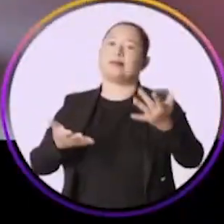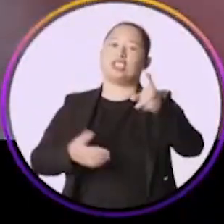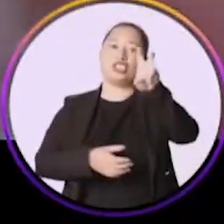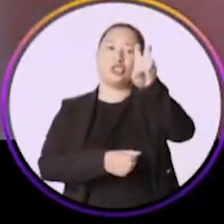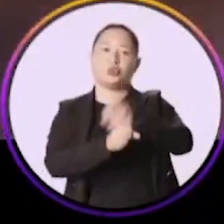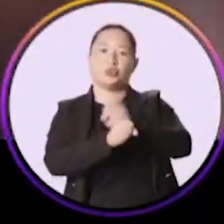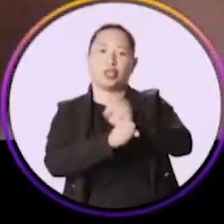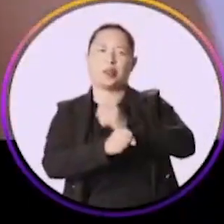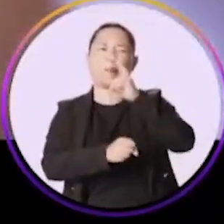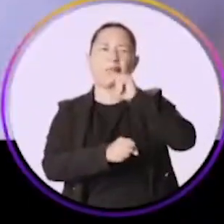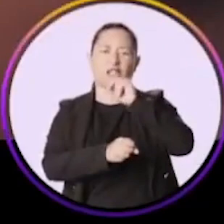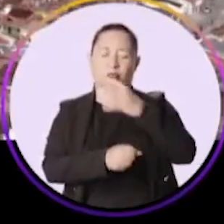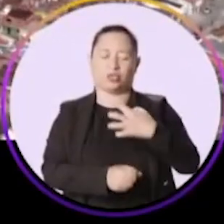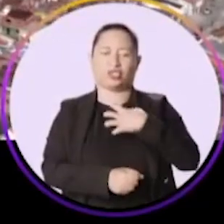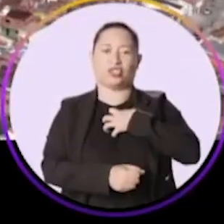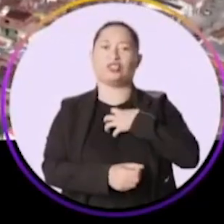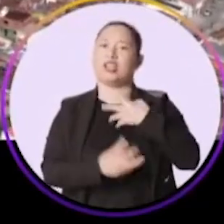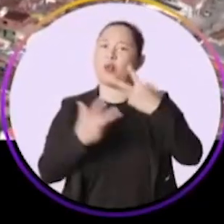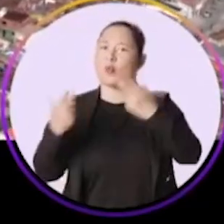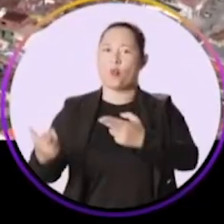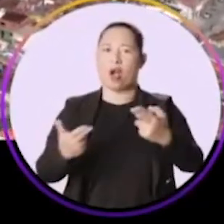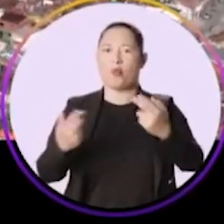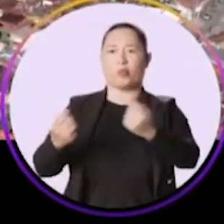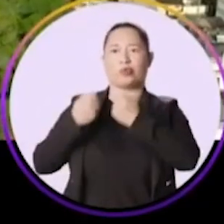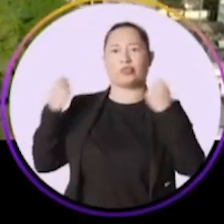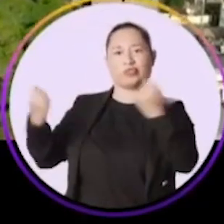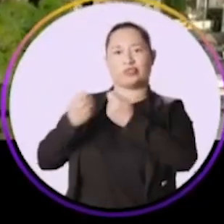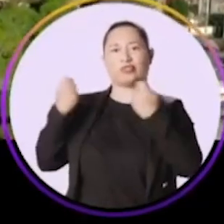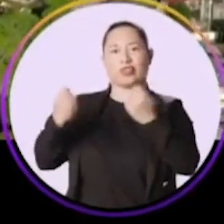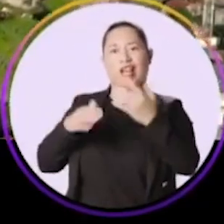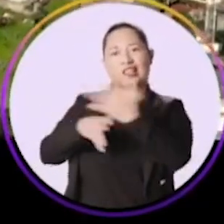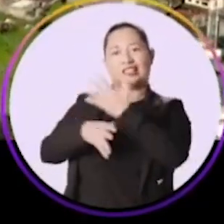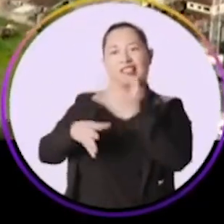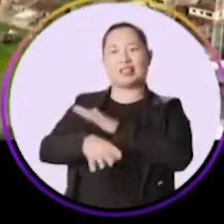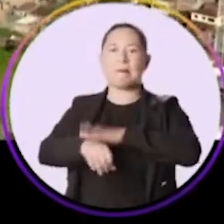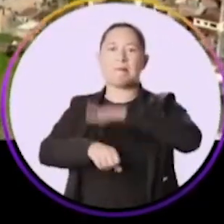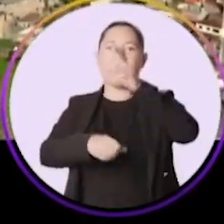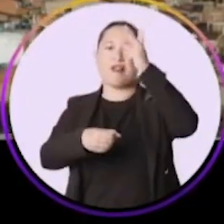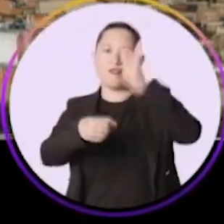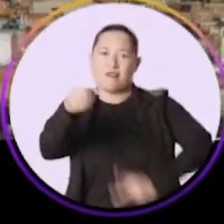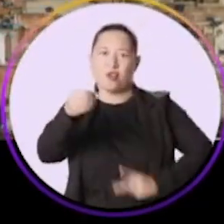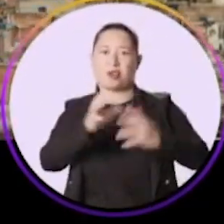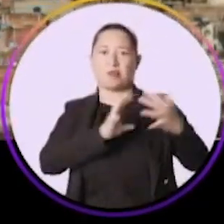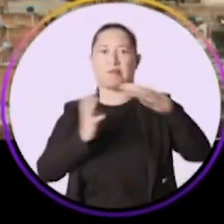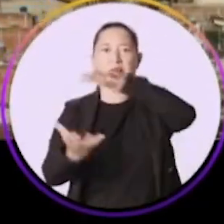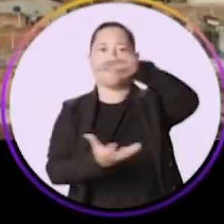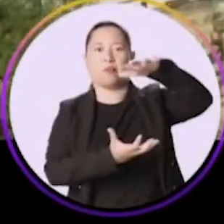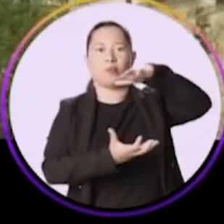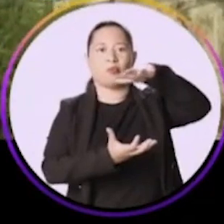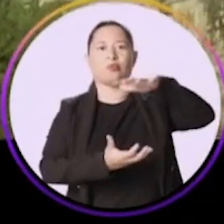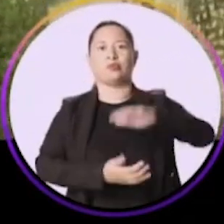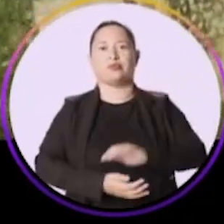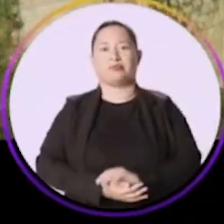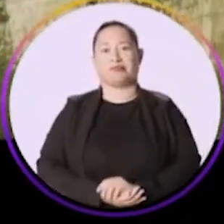Há cinco anos, esse mesmo sentimento tomava conta de Caruaru. A cidade era uma das mais violentas do mundo.